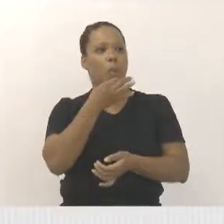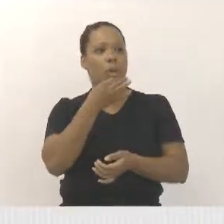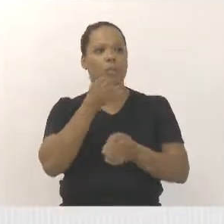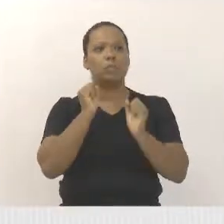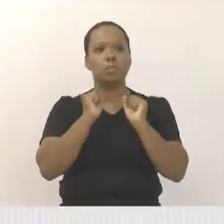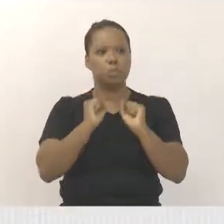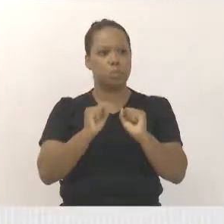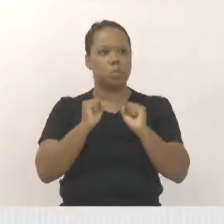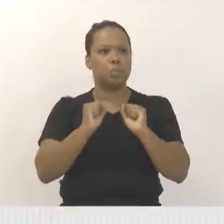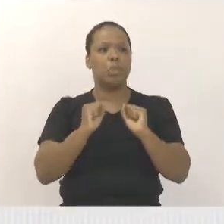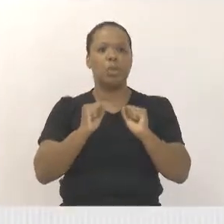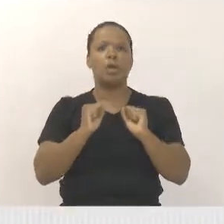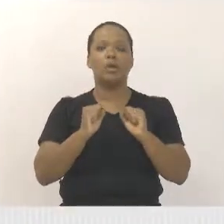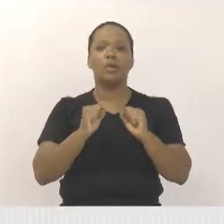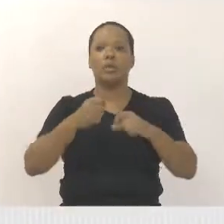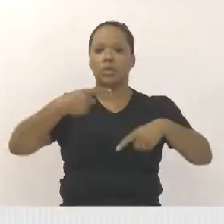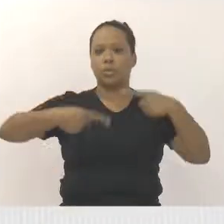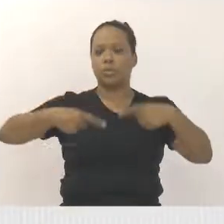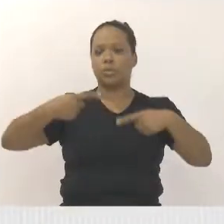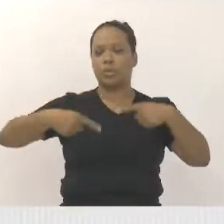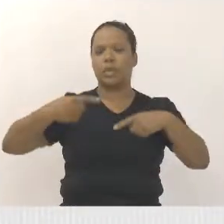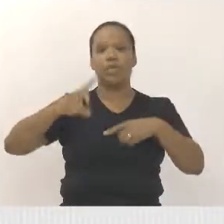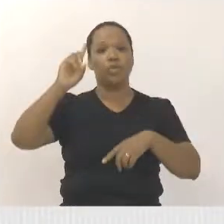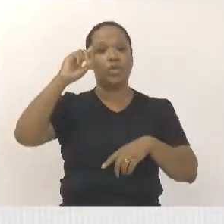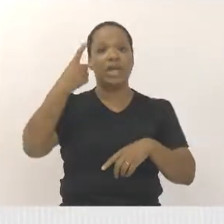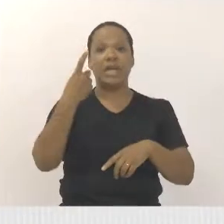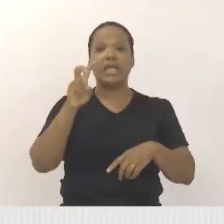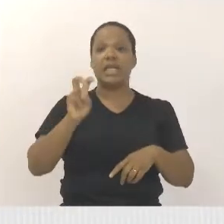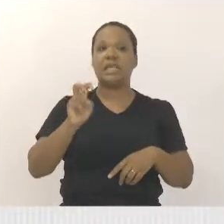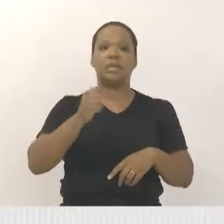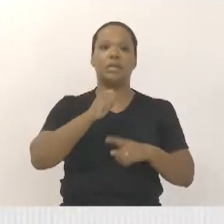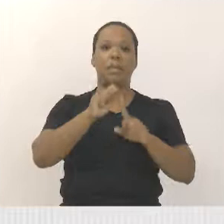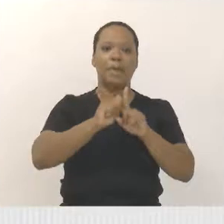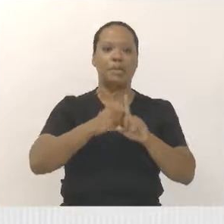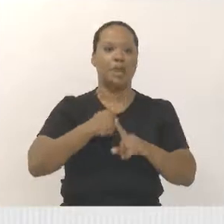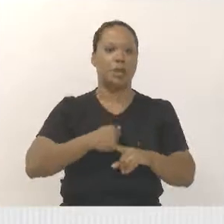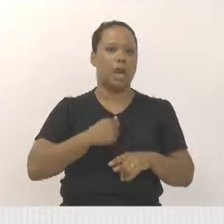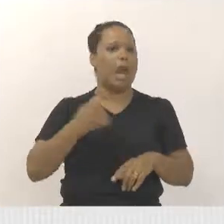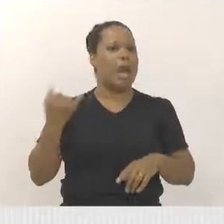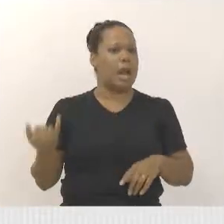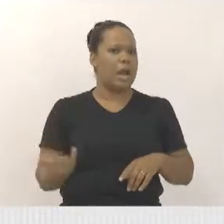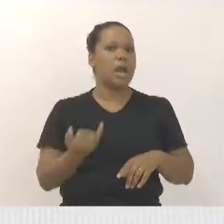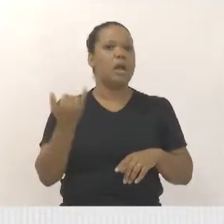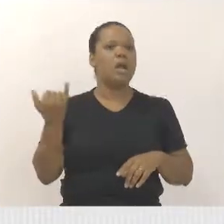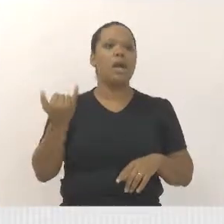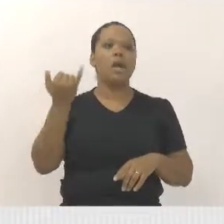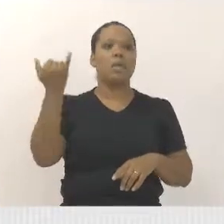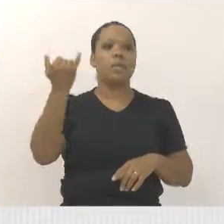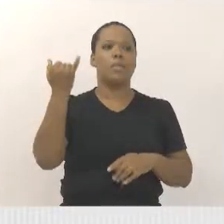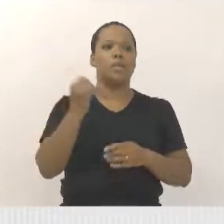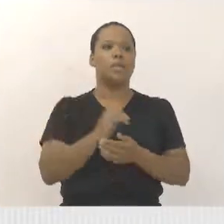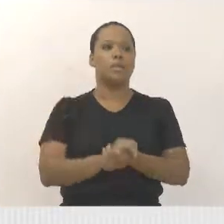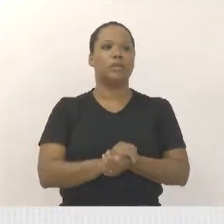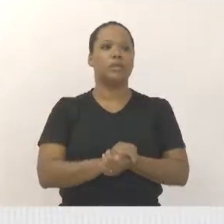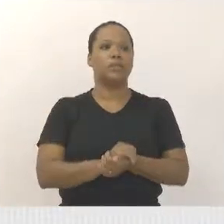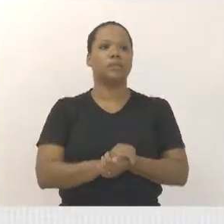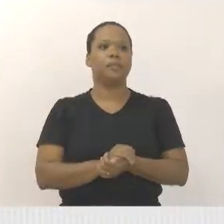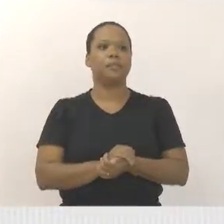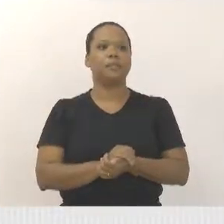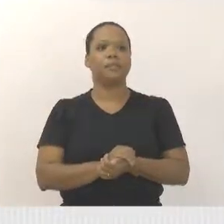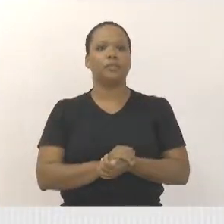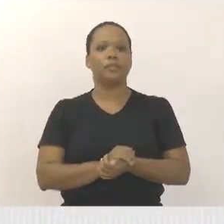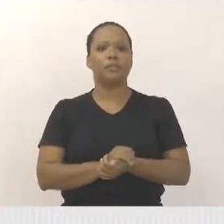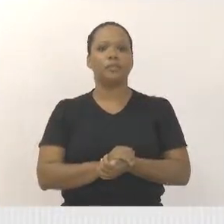dessa audiência pública que vai acontecer no dia 15 de agosto. É muito importante para a gente acolher também as